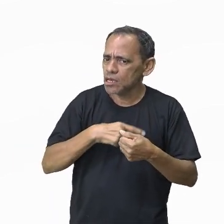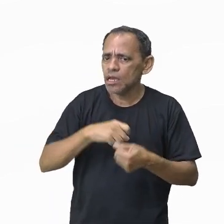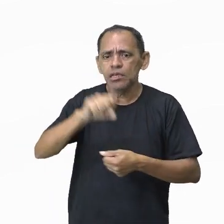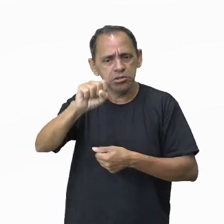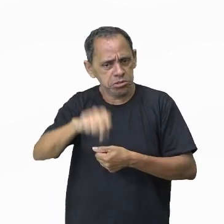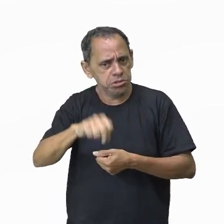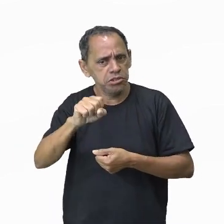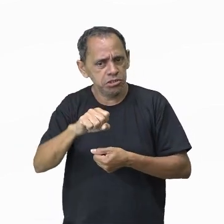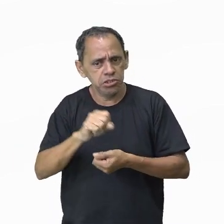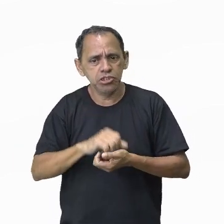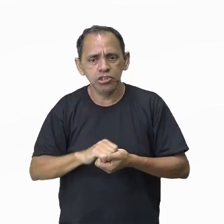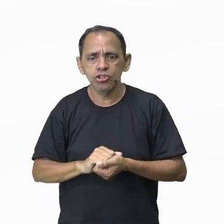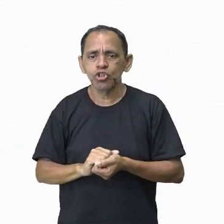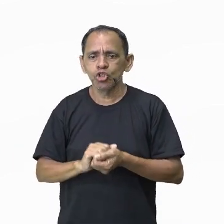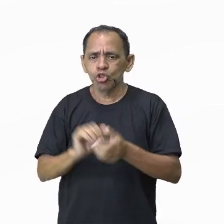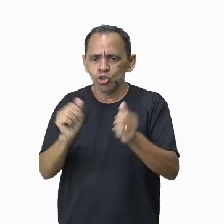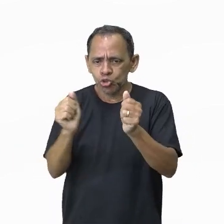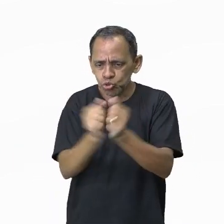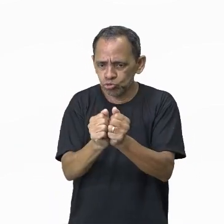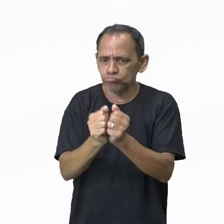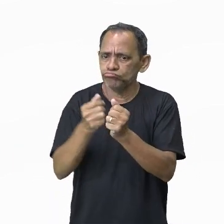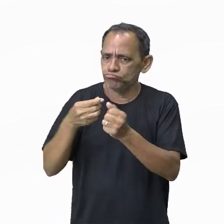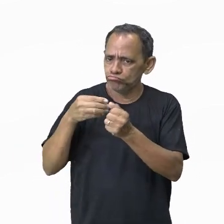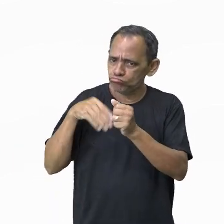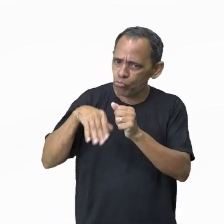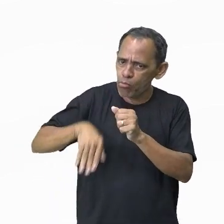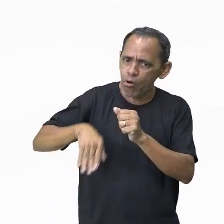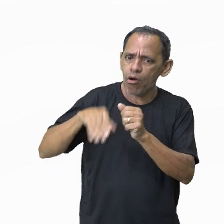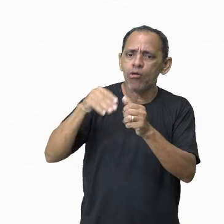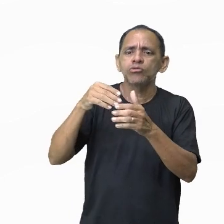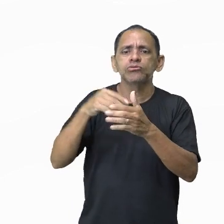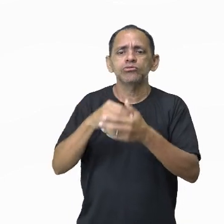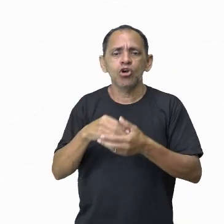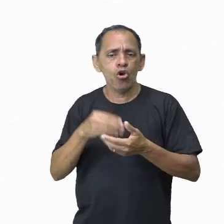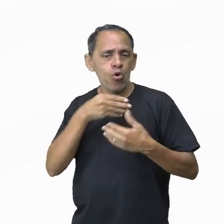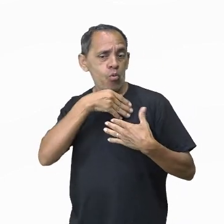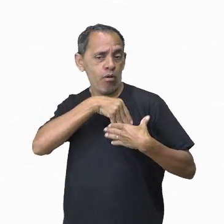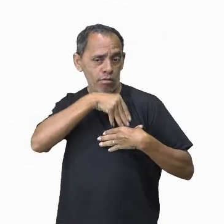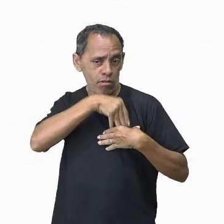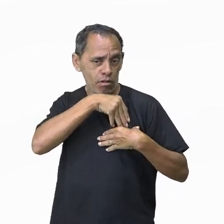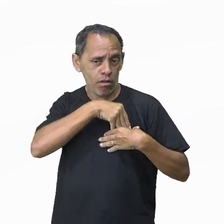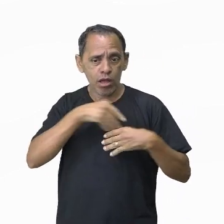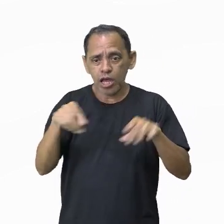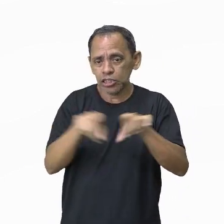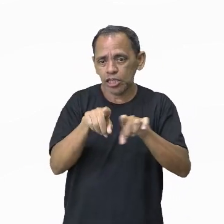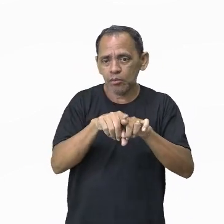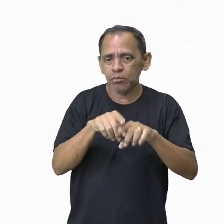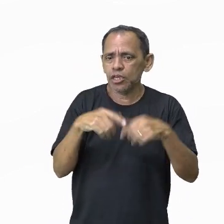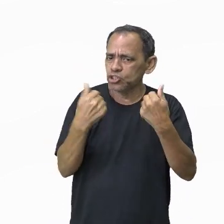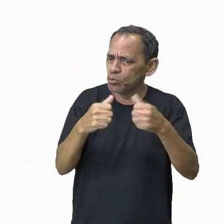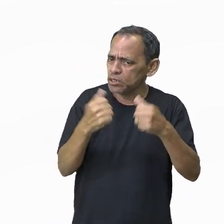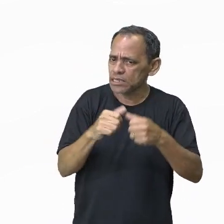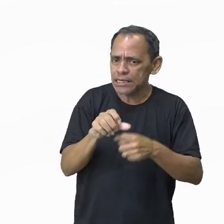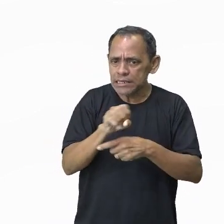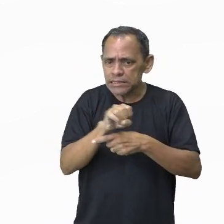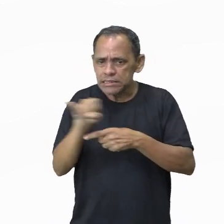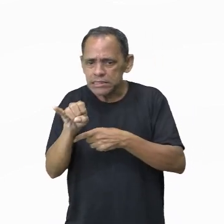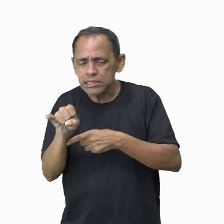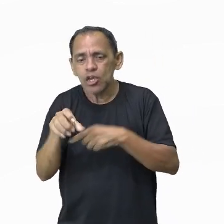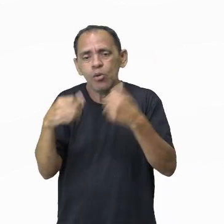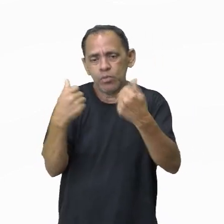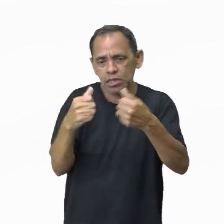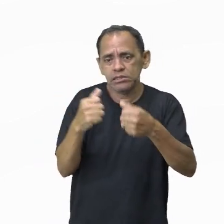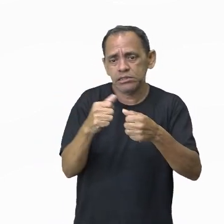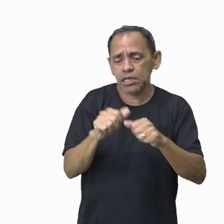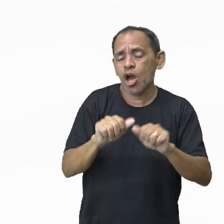carregar ele comigo, para, quando for necessário, eu possa me identificar